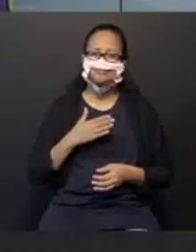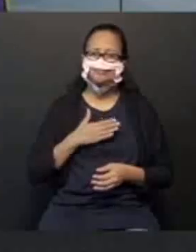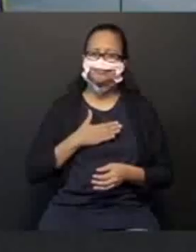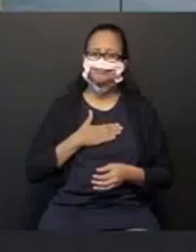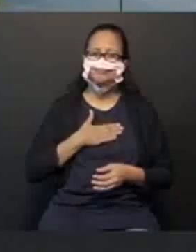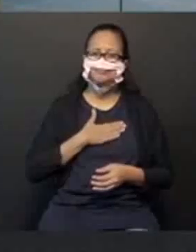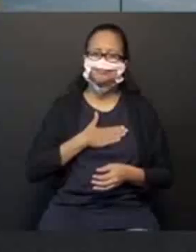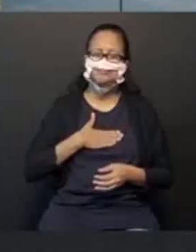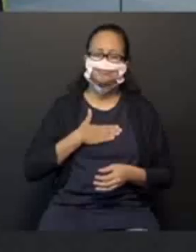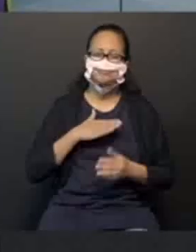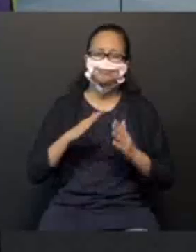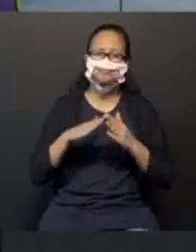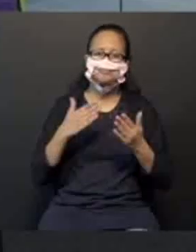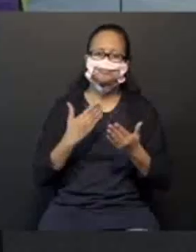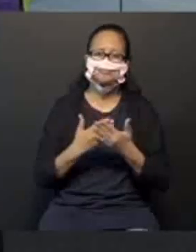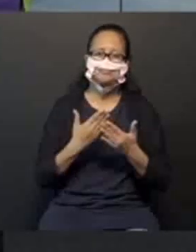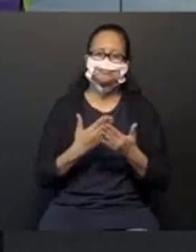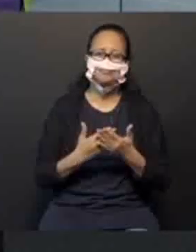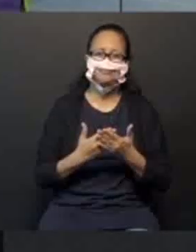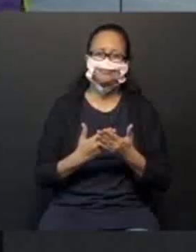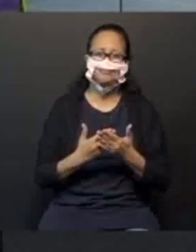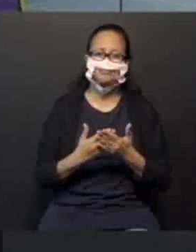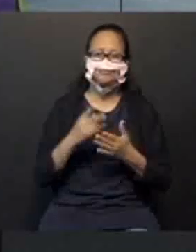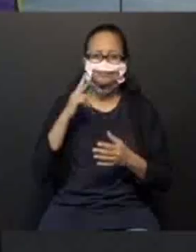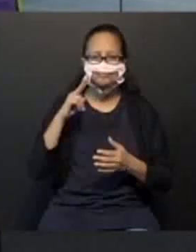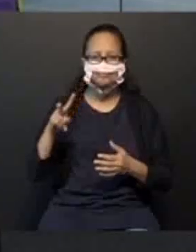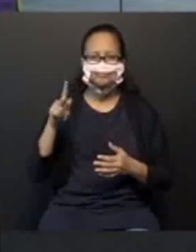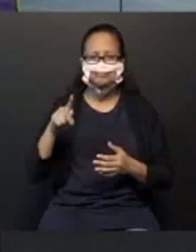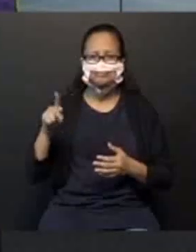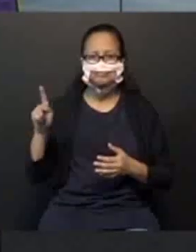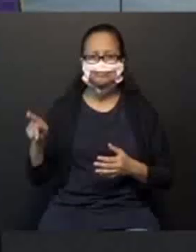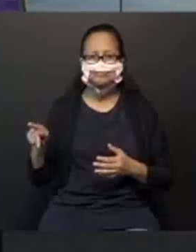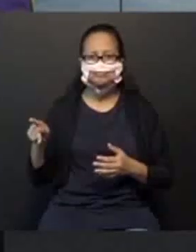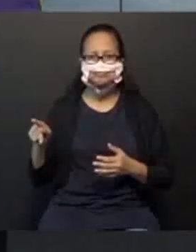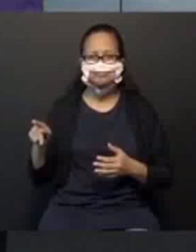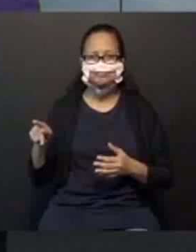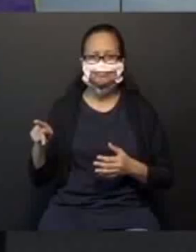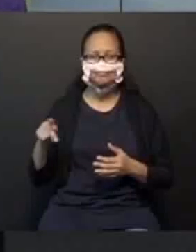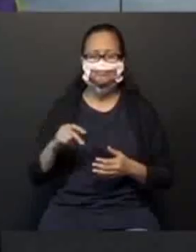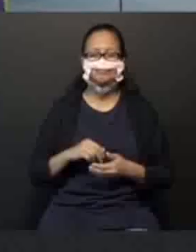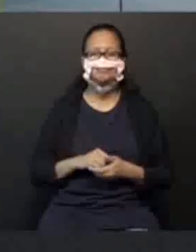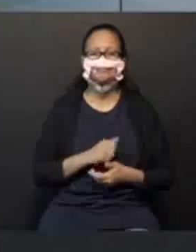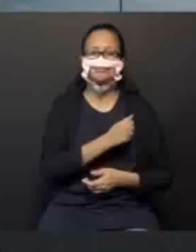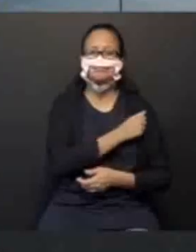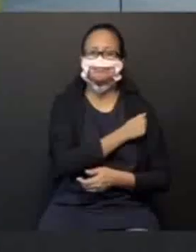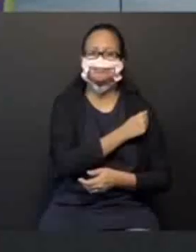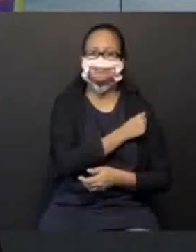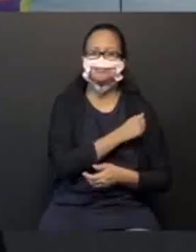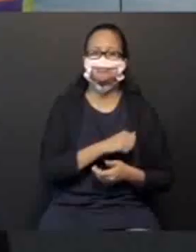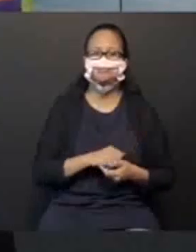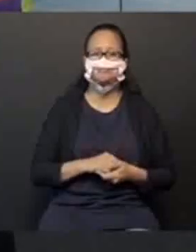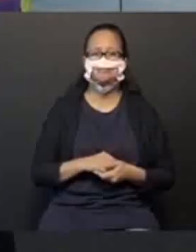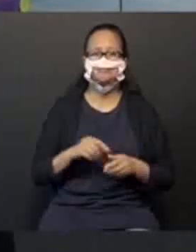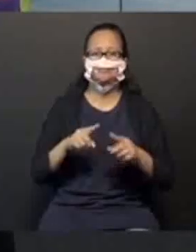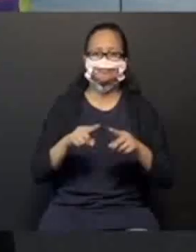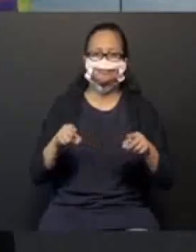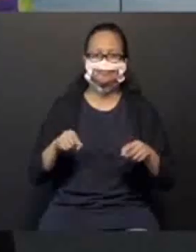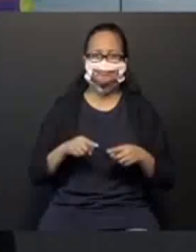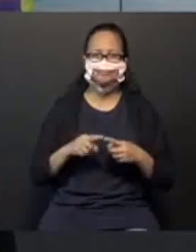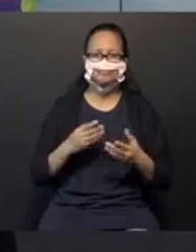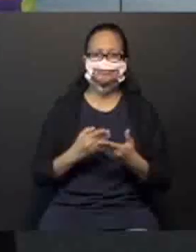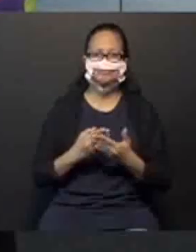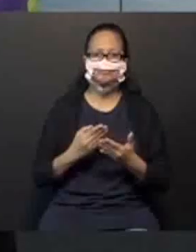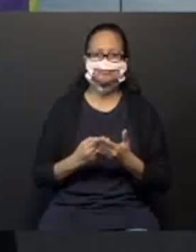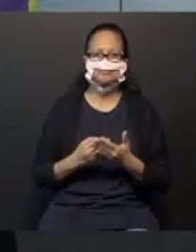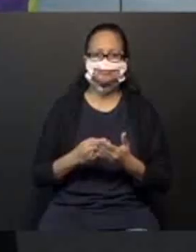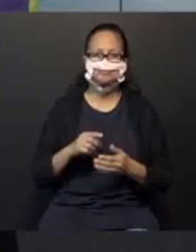rever a professora? Professora, tenho certeza que todos, Tantos os professores como os alunos. A sala de vocês, vocês